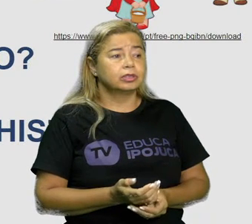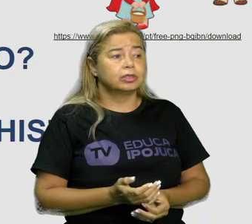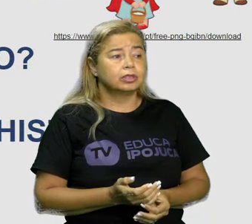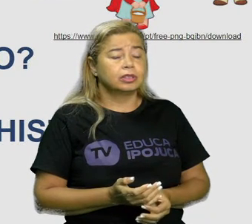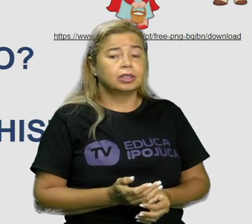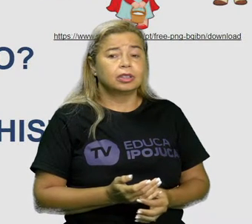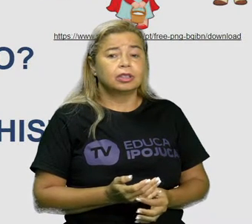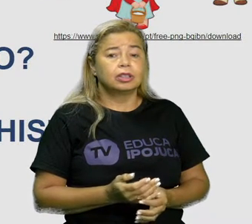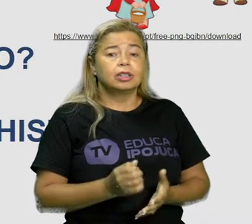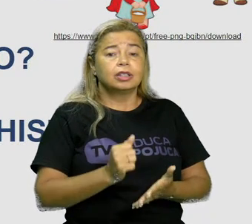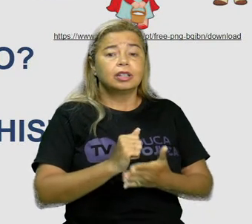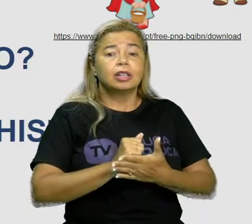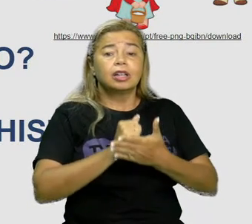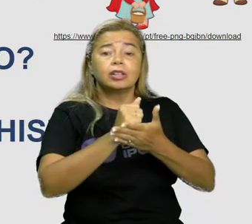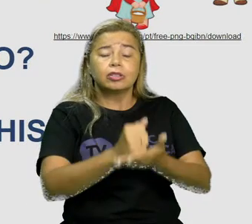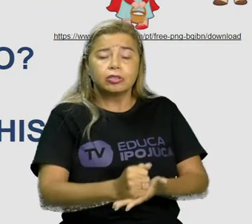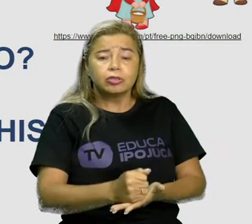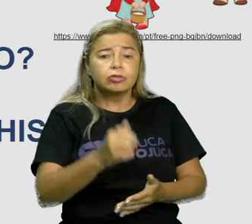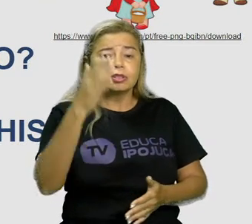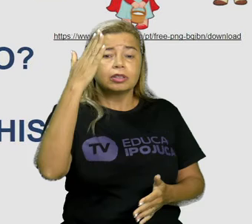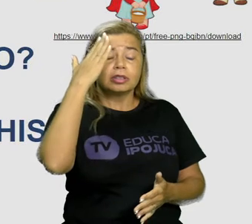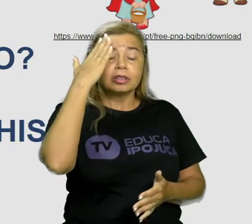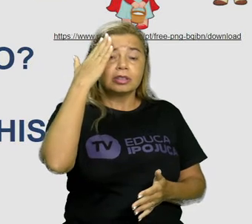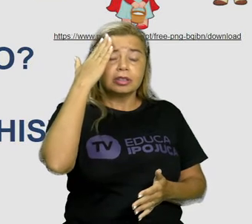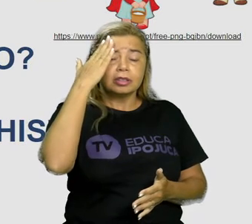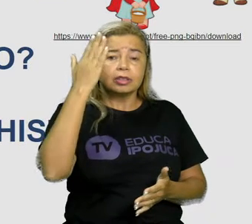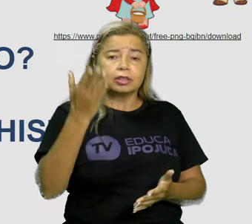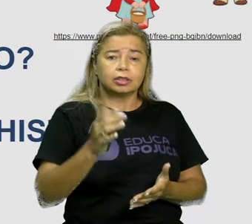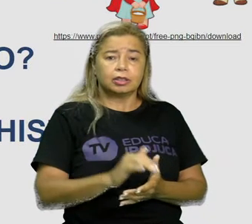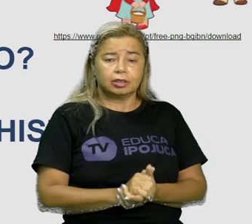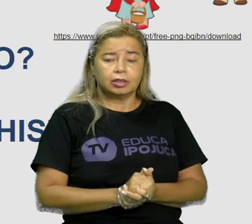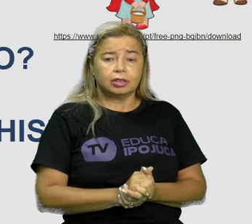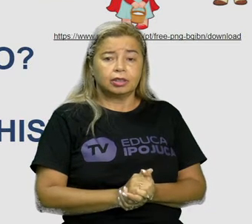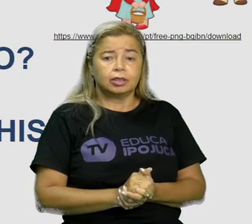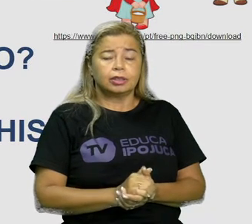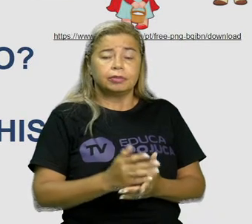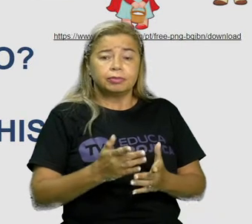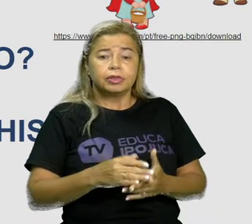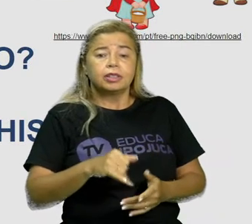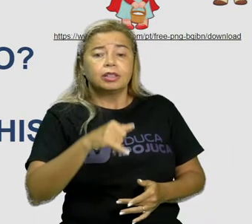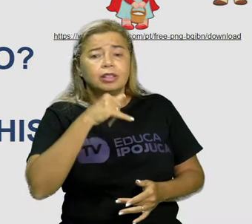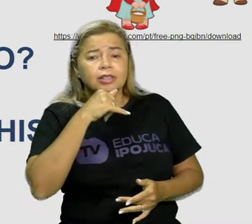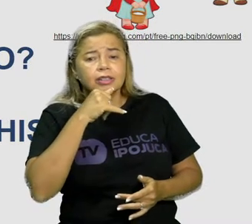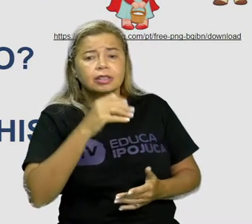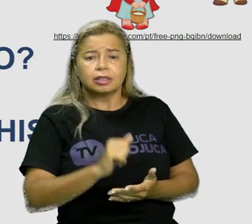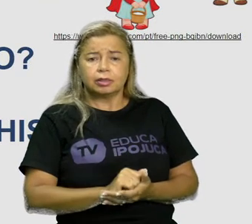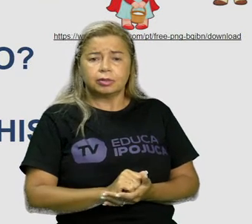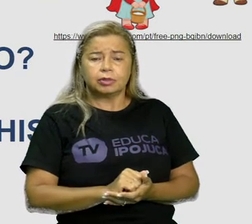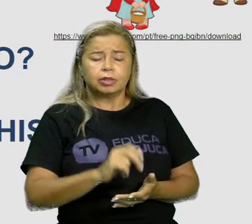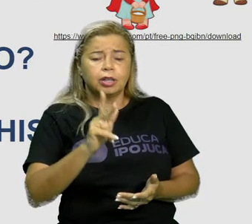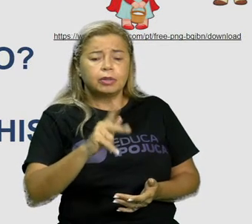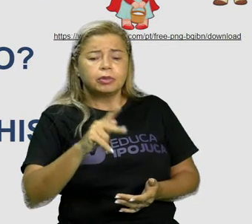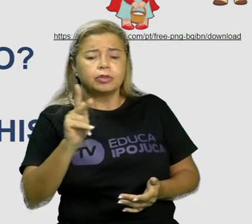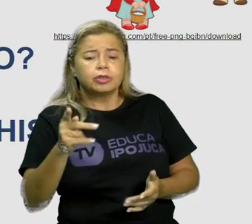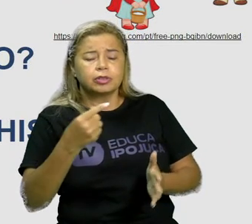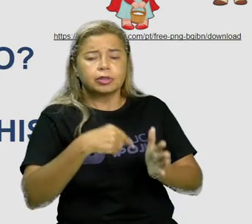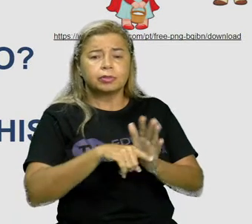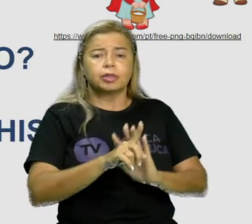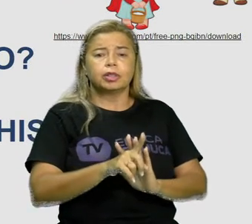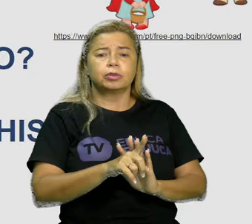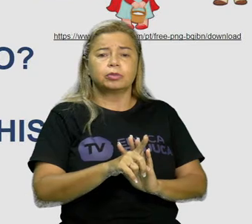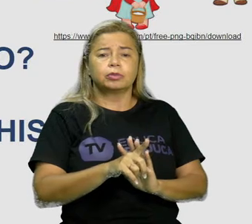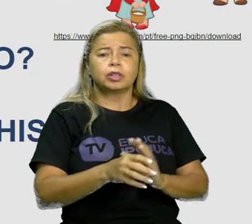Auxilia na compreensão. Quando a professora coloca aí, não é? Em que tempo ocorreu a história?